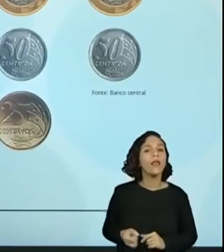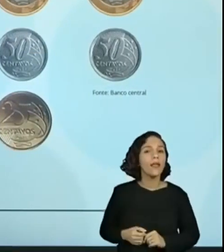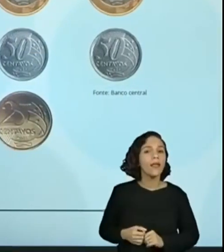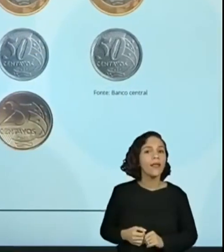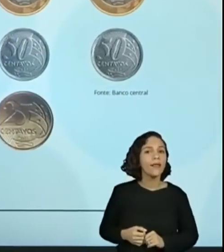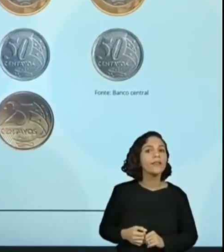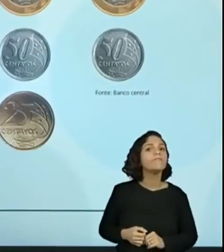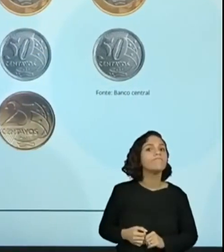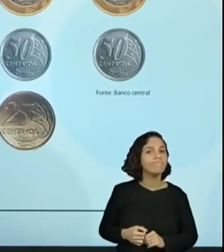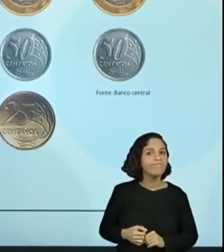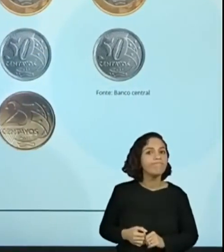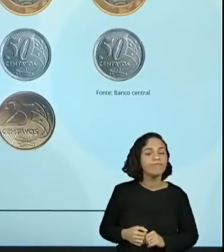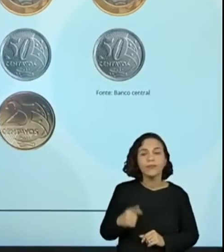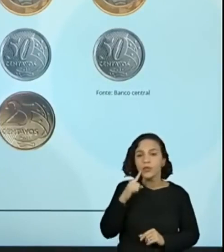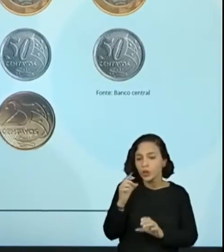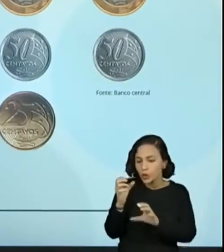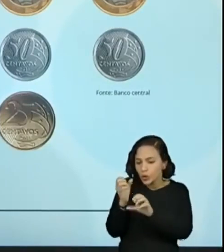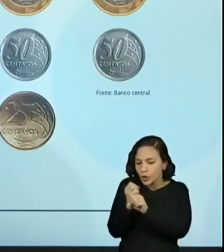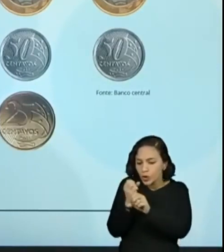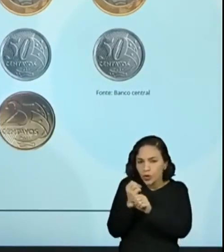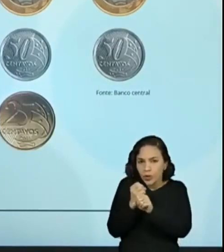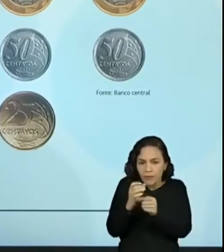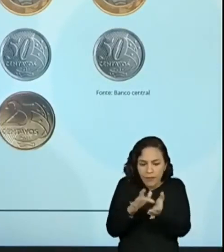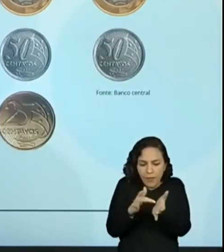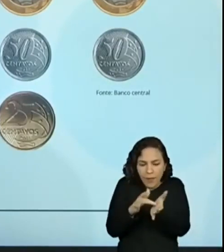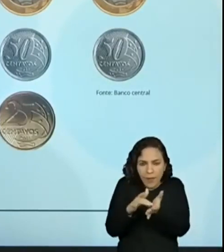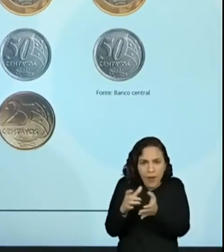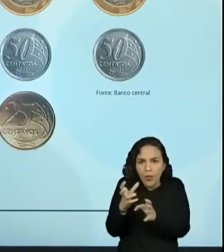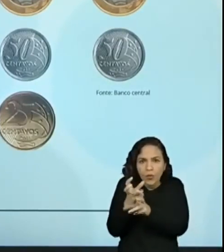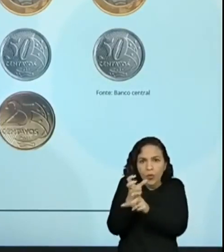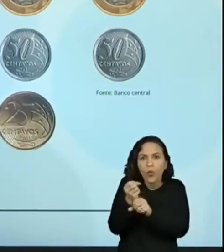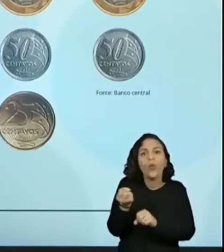olhar para os valores. os valores das moedas. das moedas.